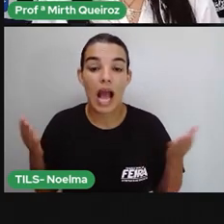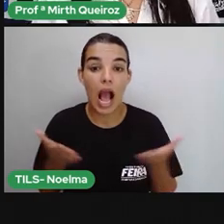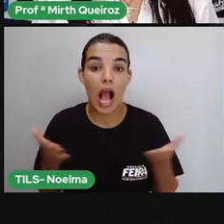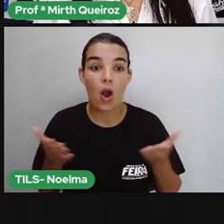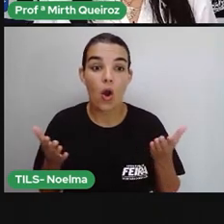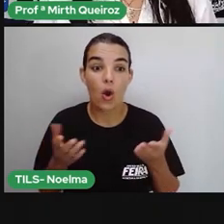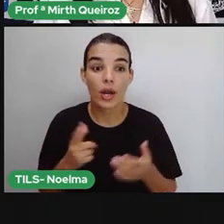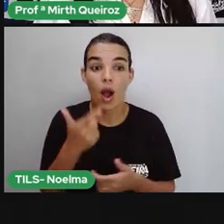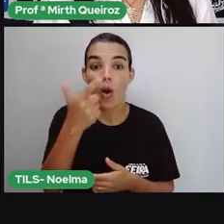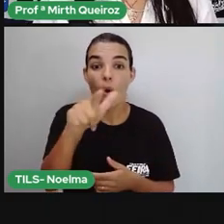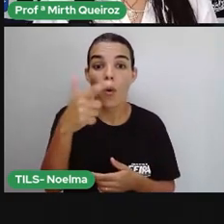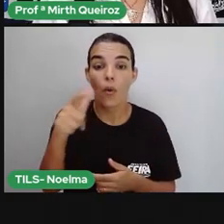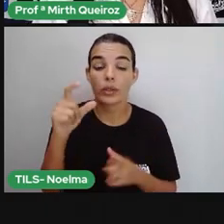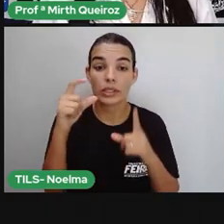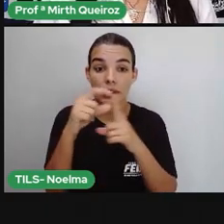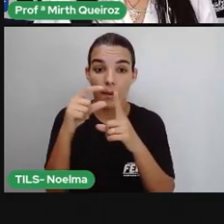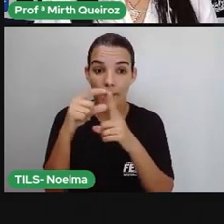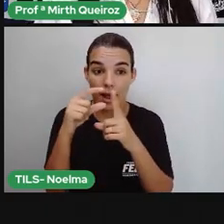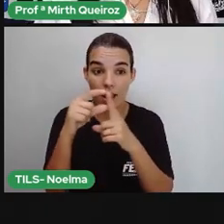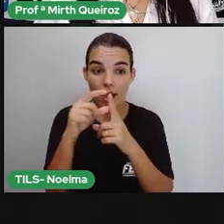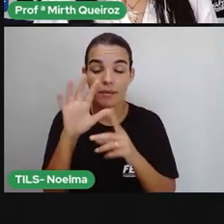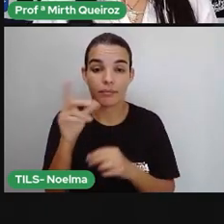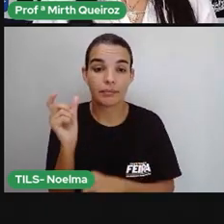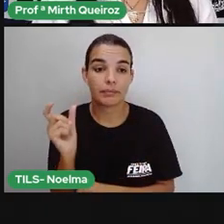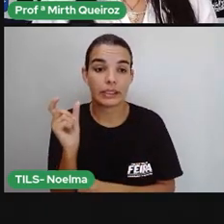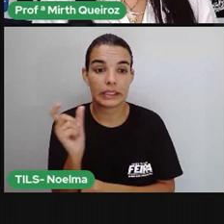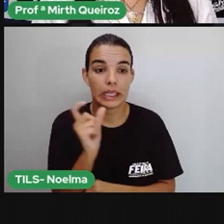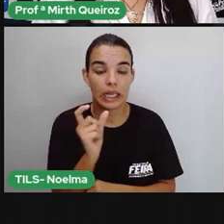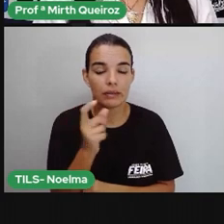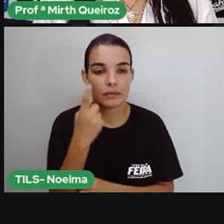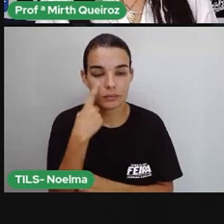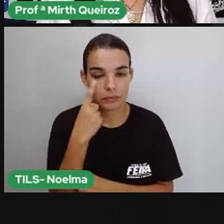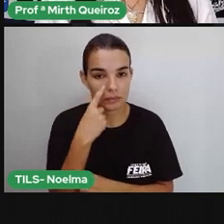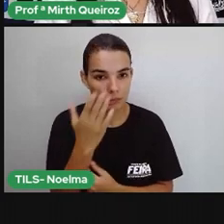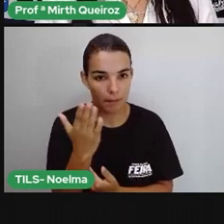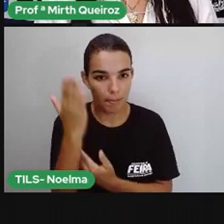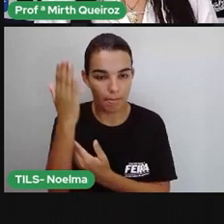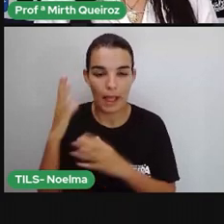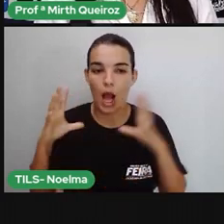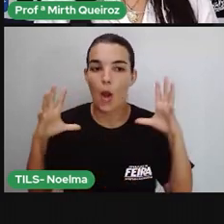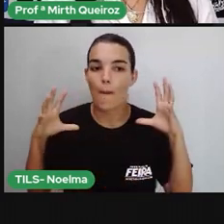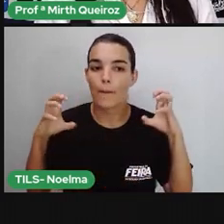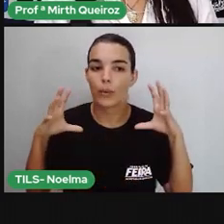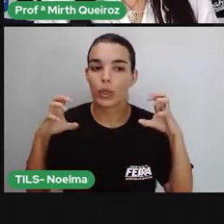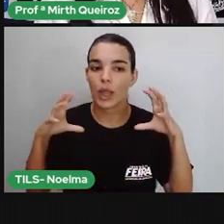Olha outras palavras aqui. Vamos ver se vocês já entenderam. Boneca.